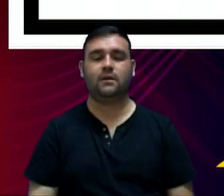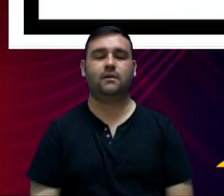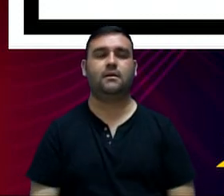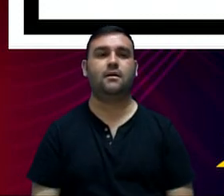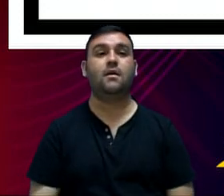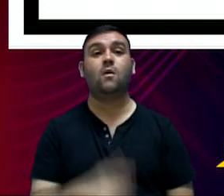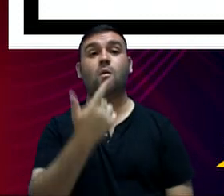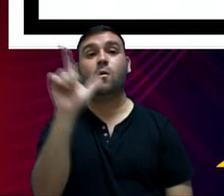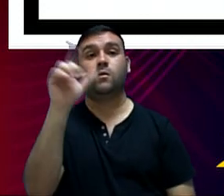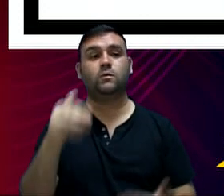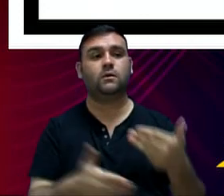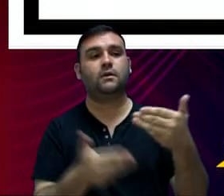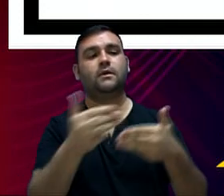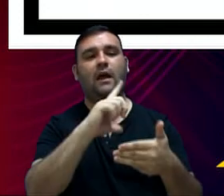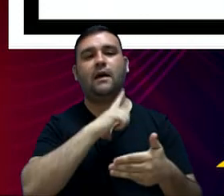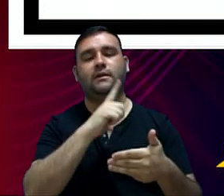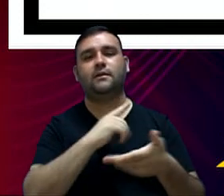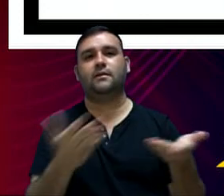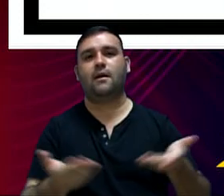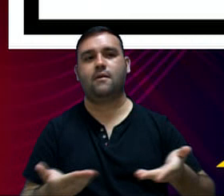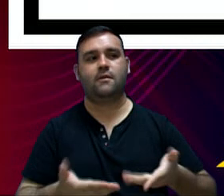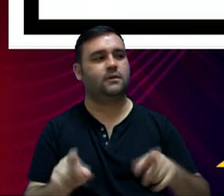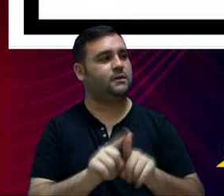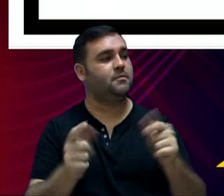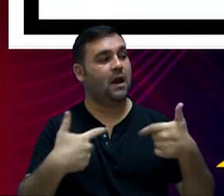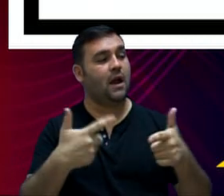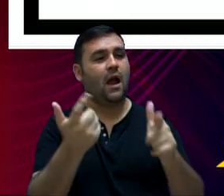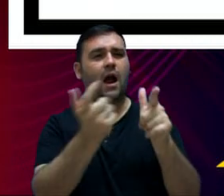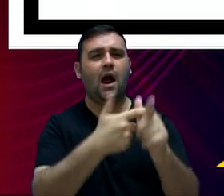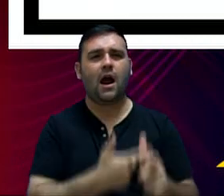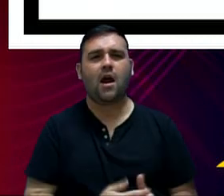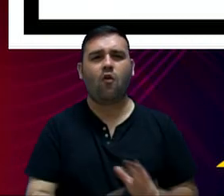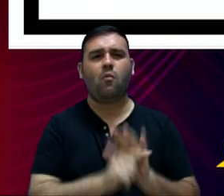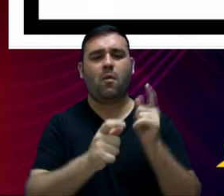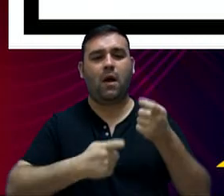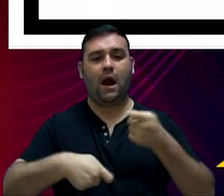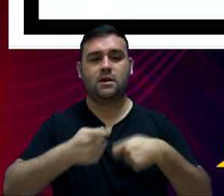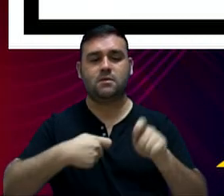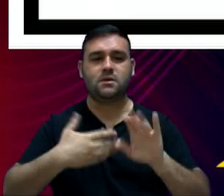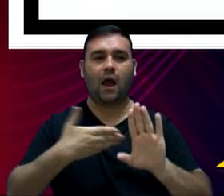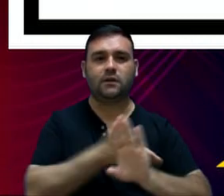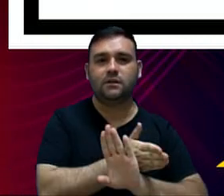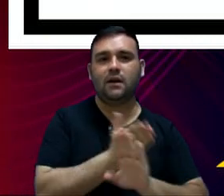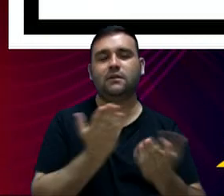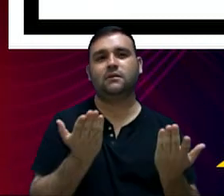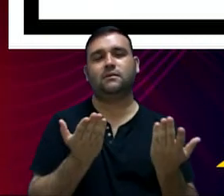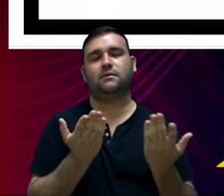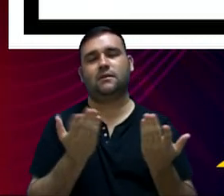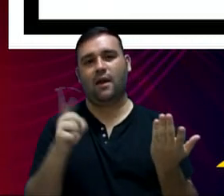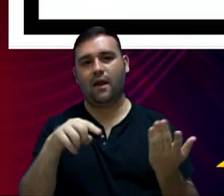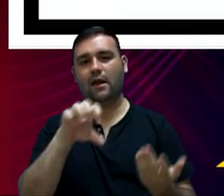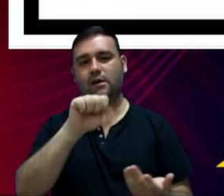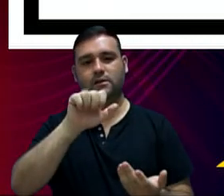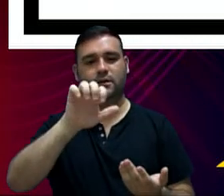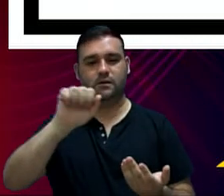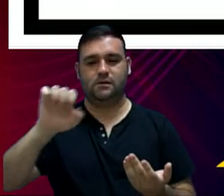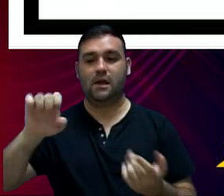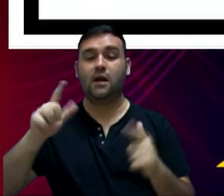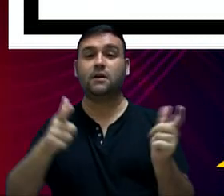Na próxima tela, nós temos aí as dívidas da administração indireta. Então, veja que o SAI